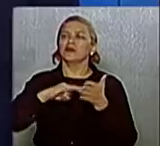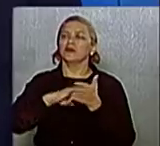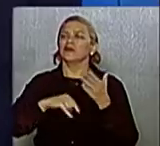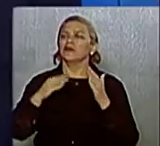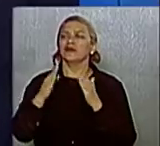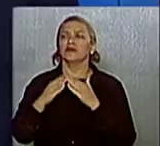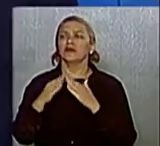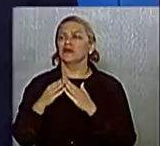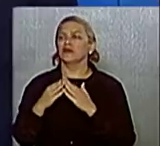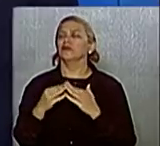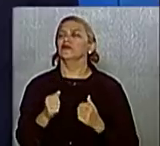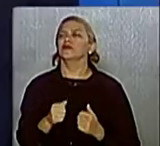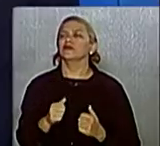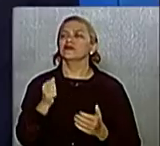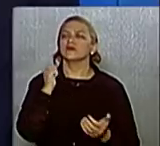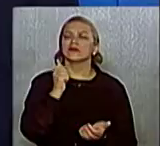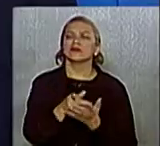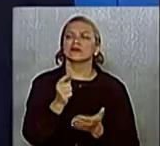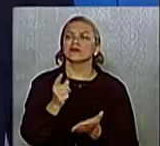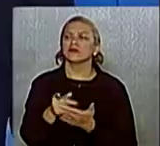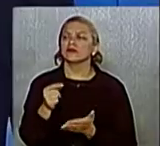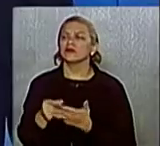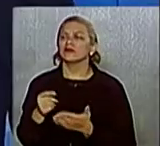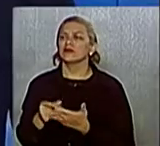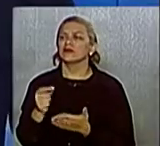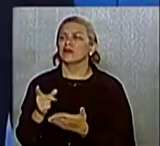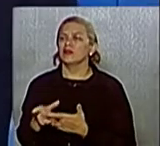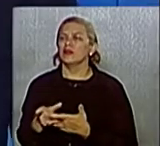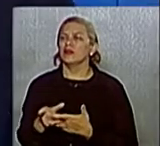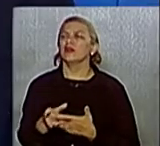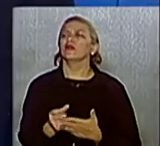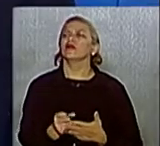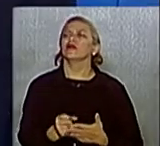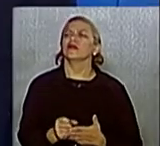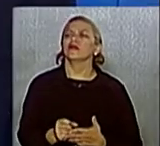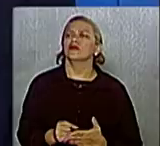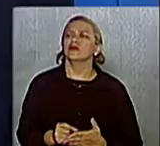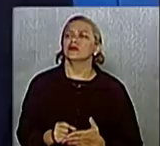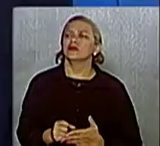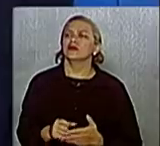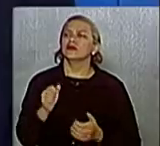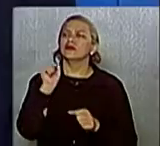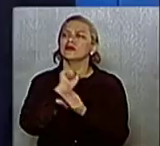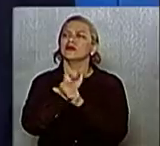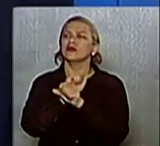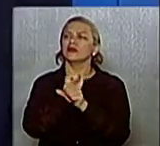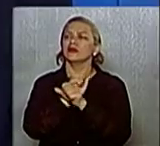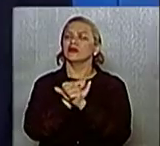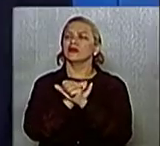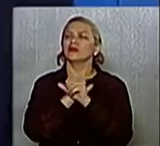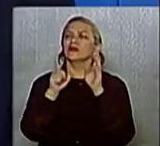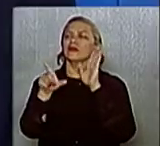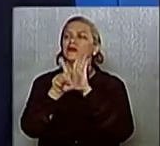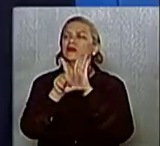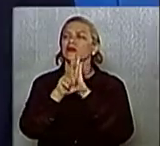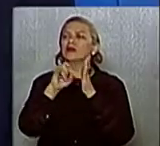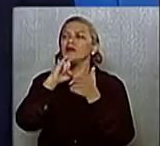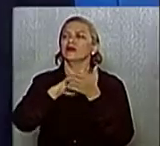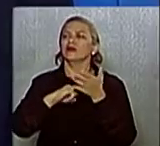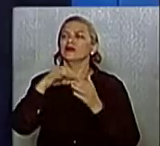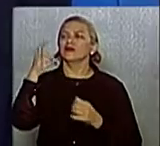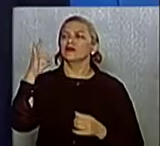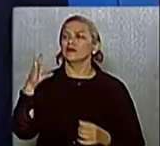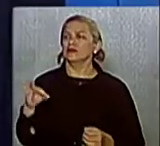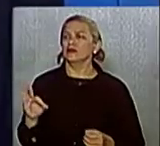suado na compra de um lote, esperando que aquilo fosse dentro da legalidade, feito de uma forma que pudesse trazer